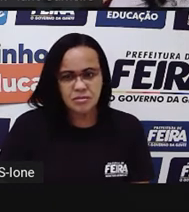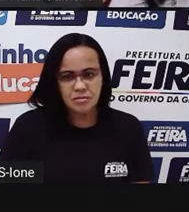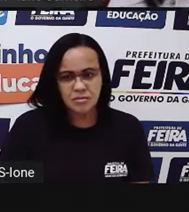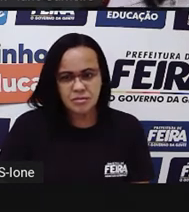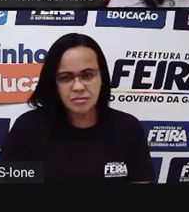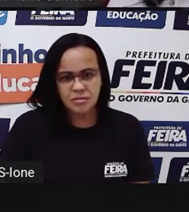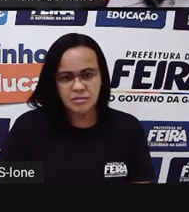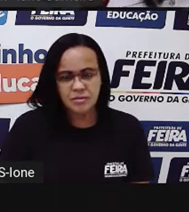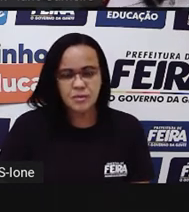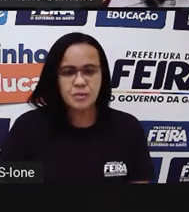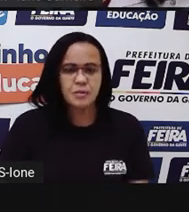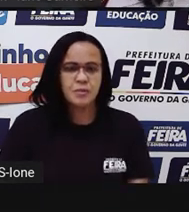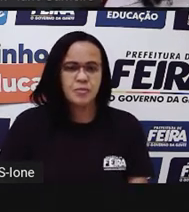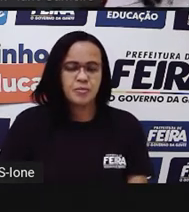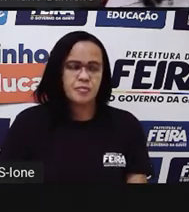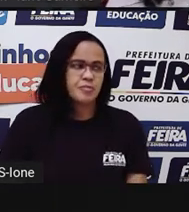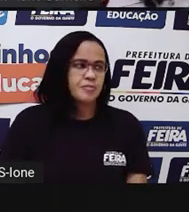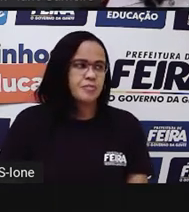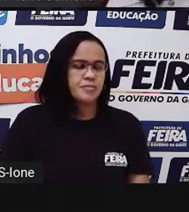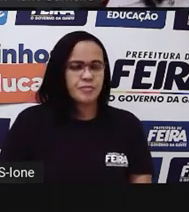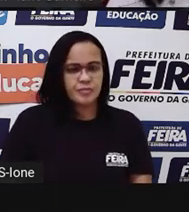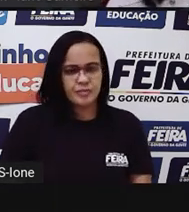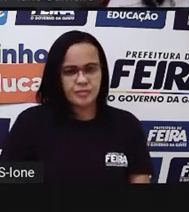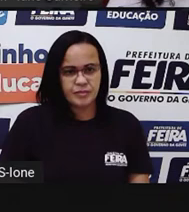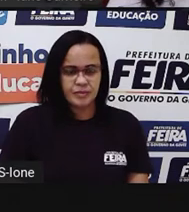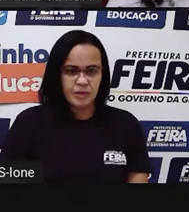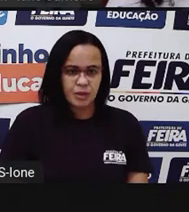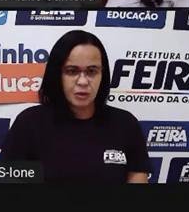Será que é assim? Não que sair.